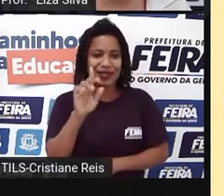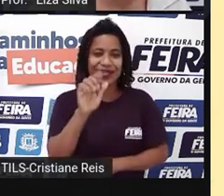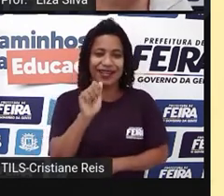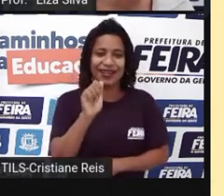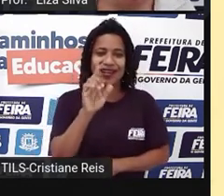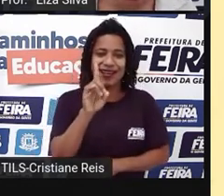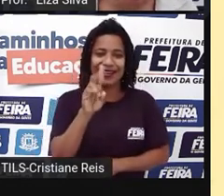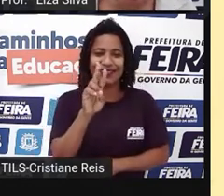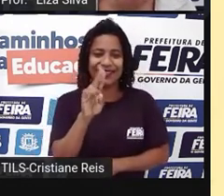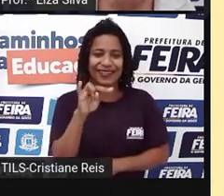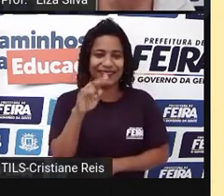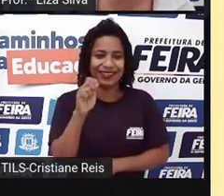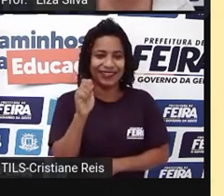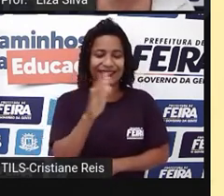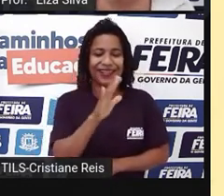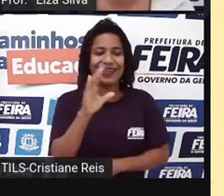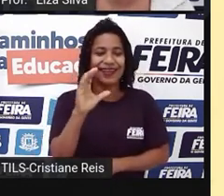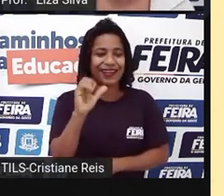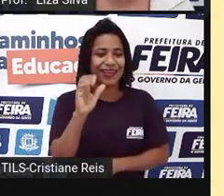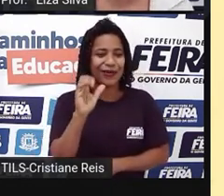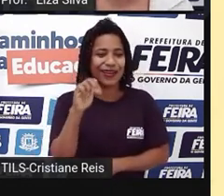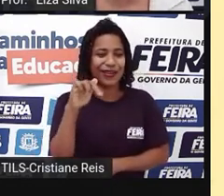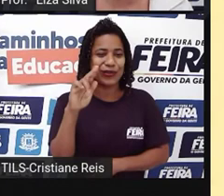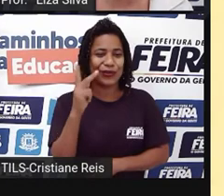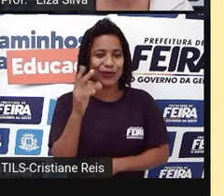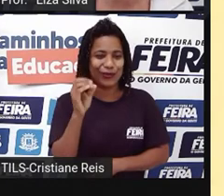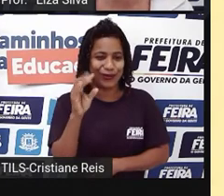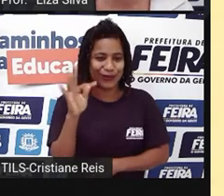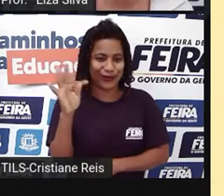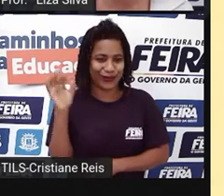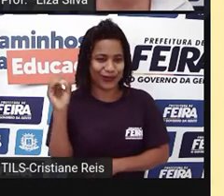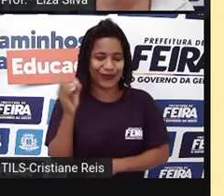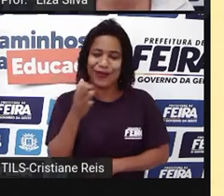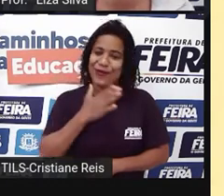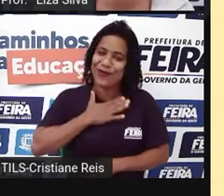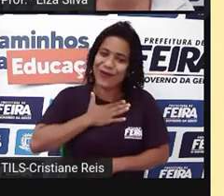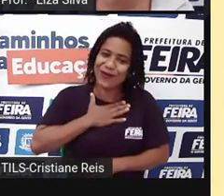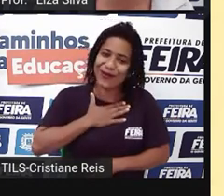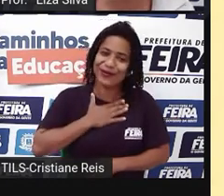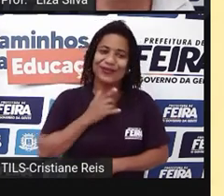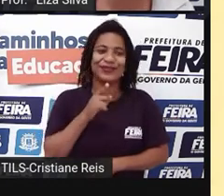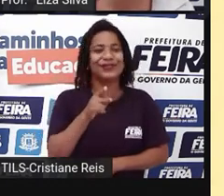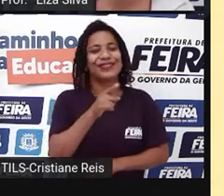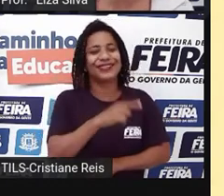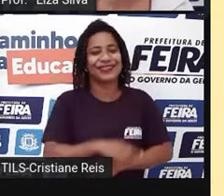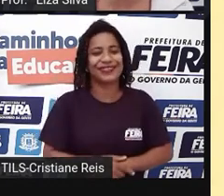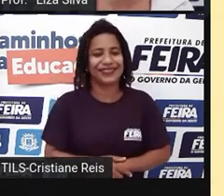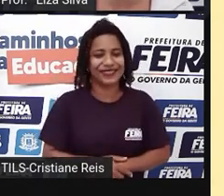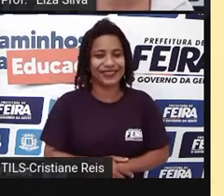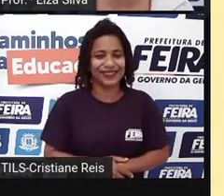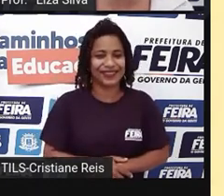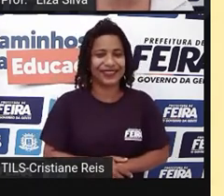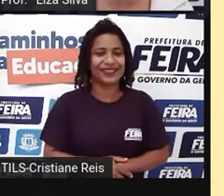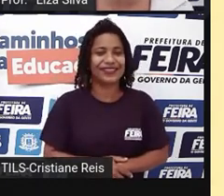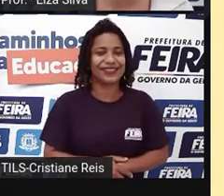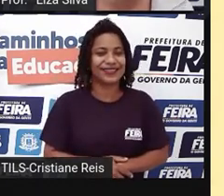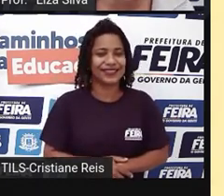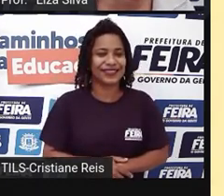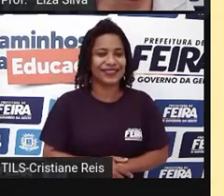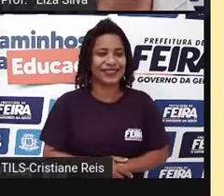Calcanhoto. Então, my favorite singer is Adriana